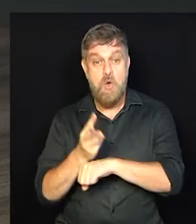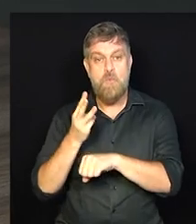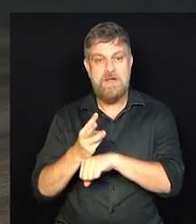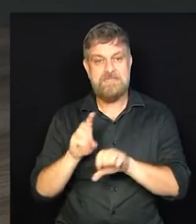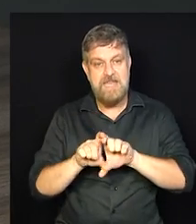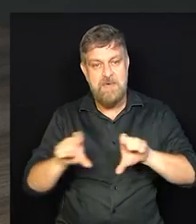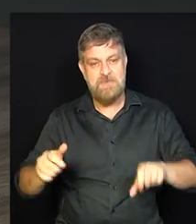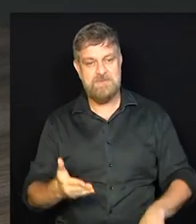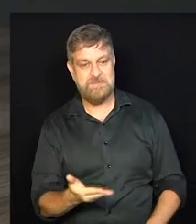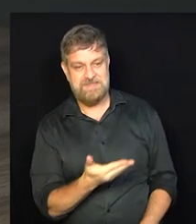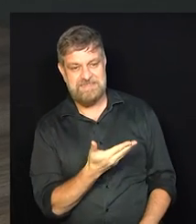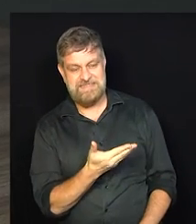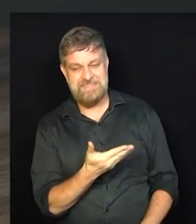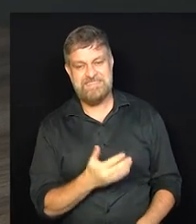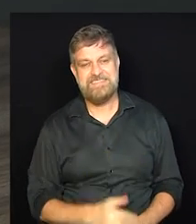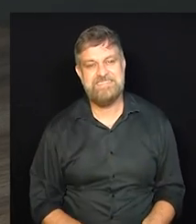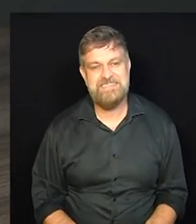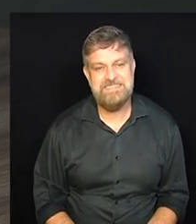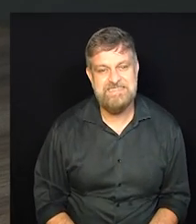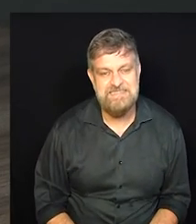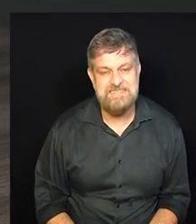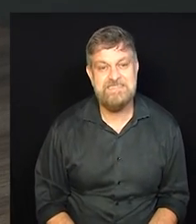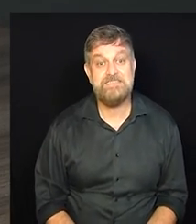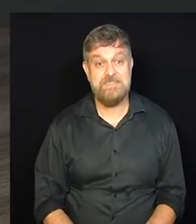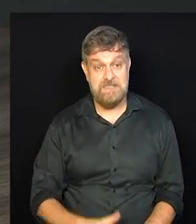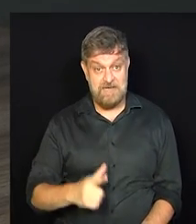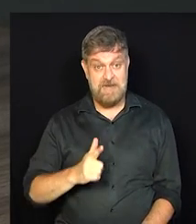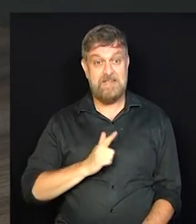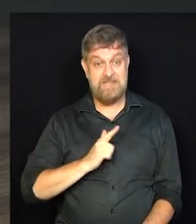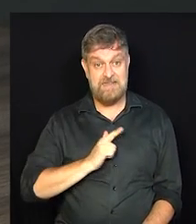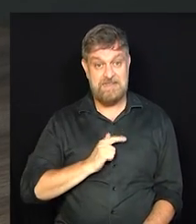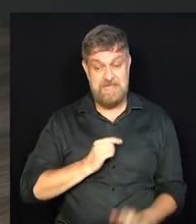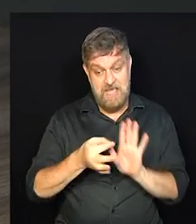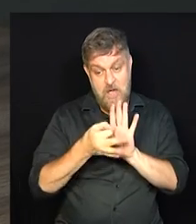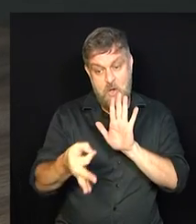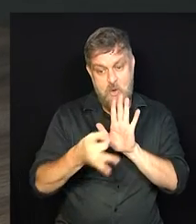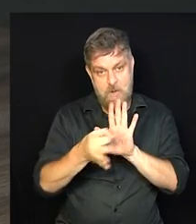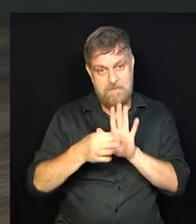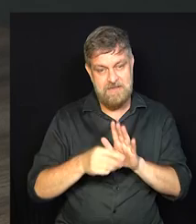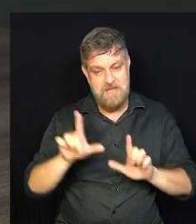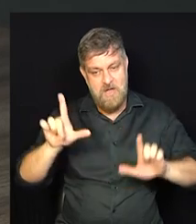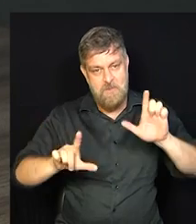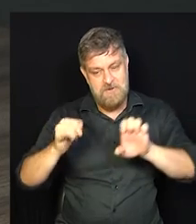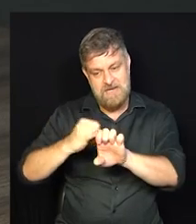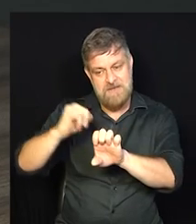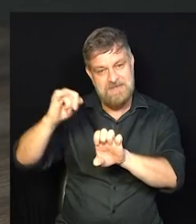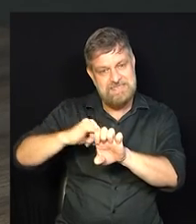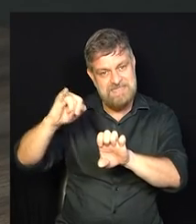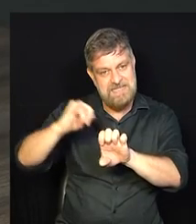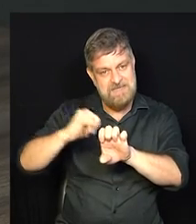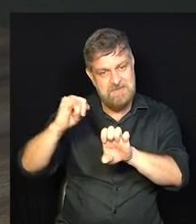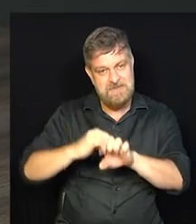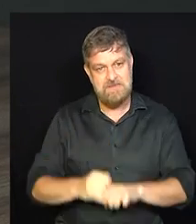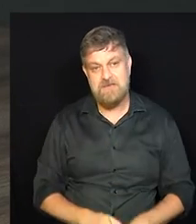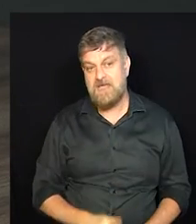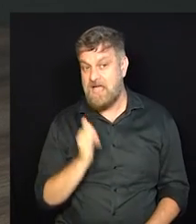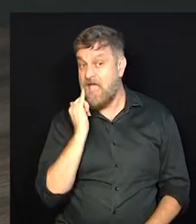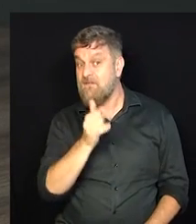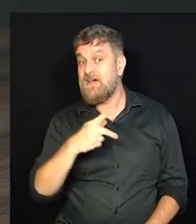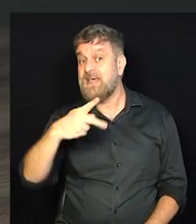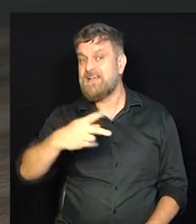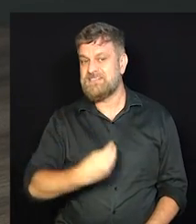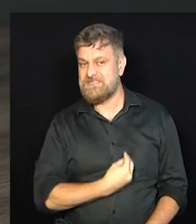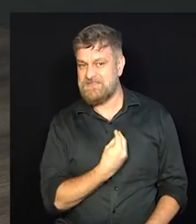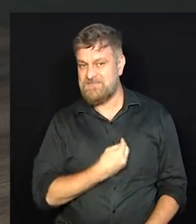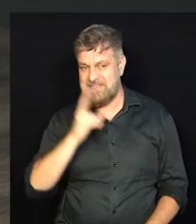978293776 mande a sua sugestão aqui para o ser empreendedor e conte a